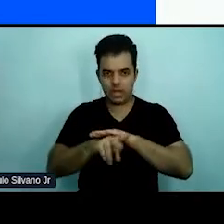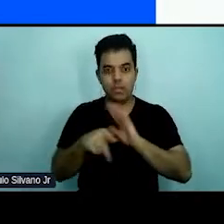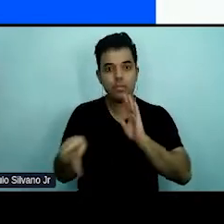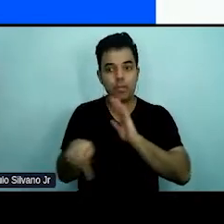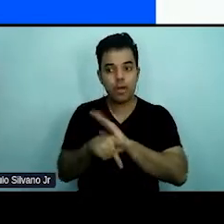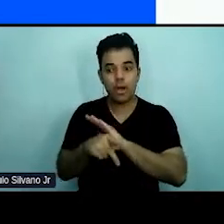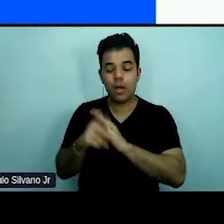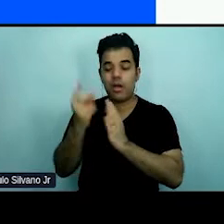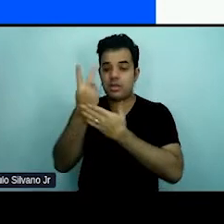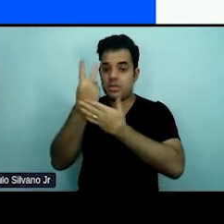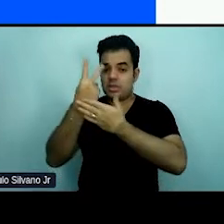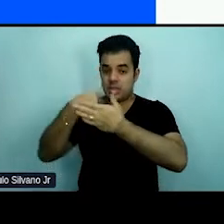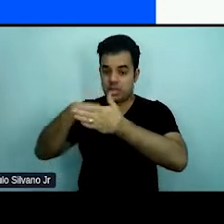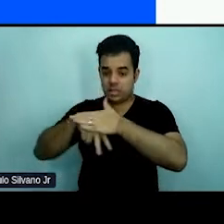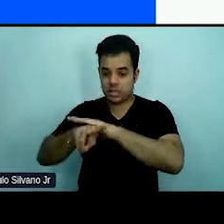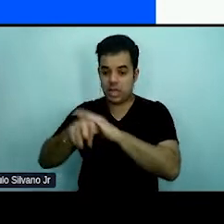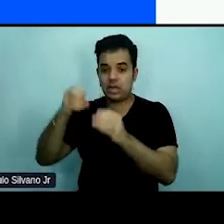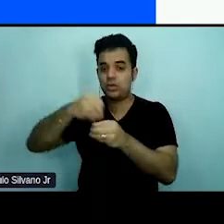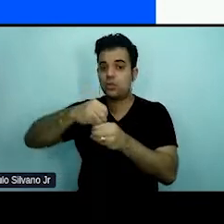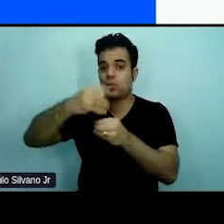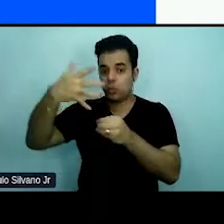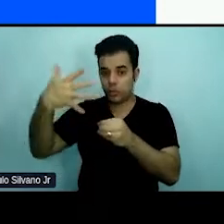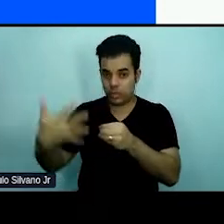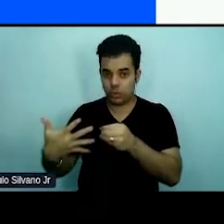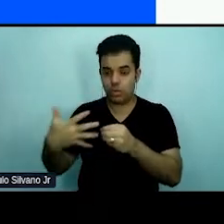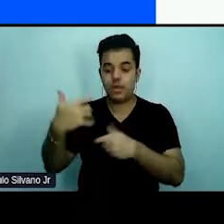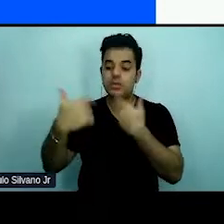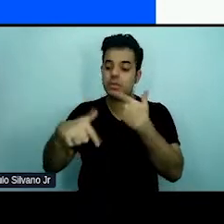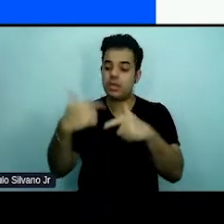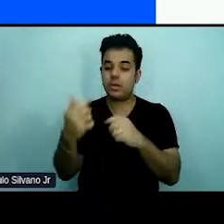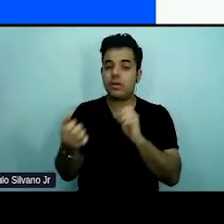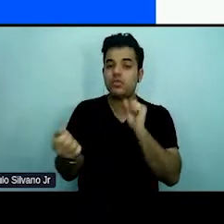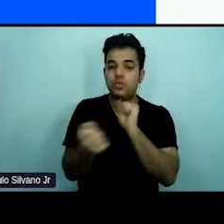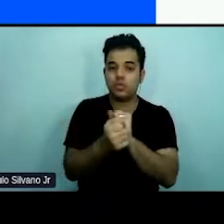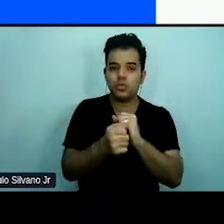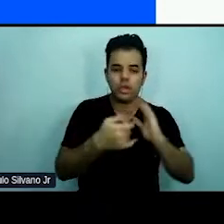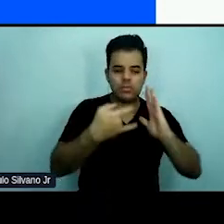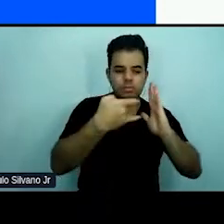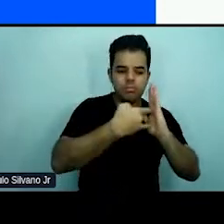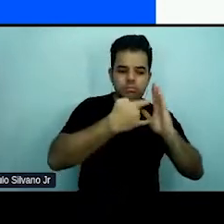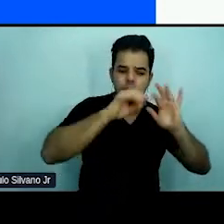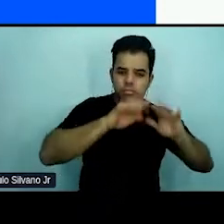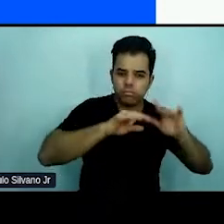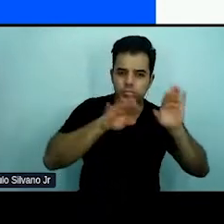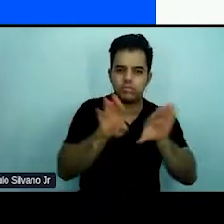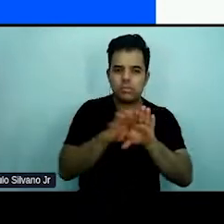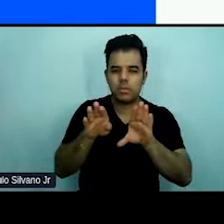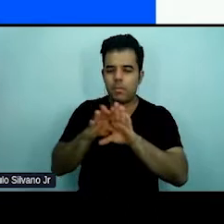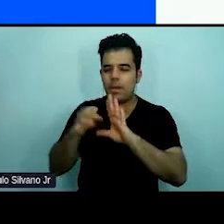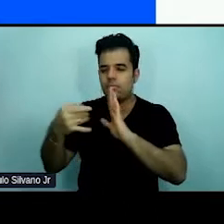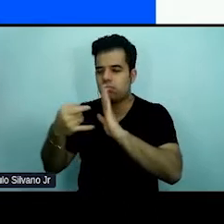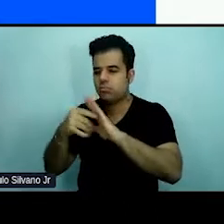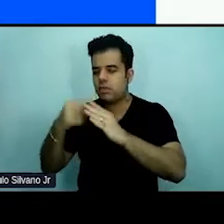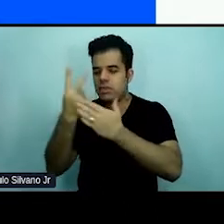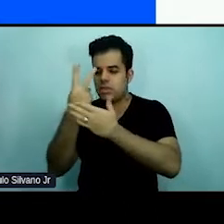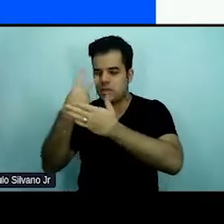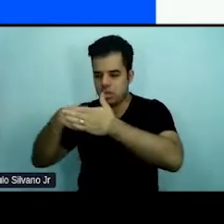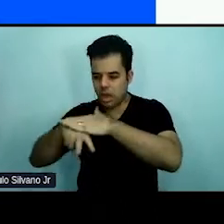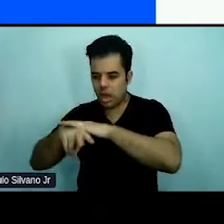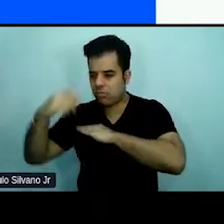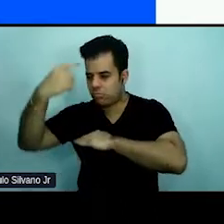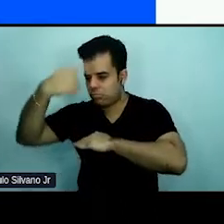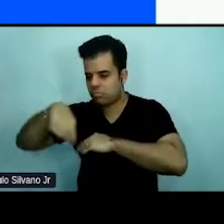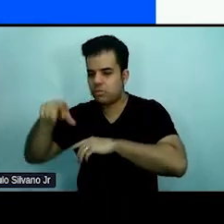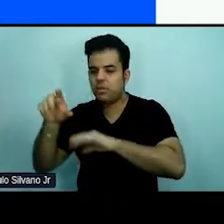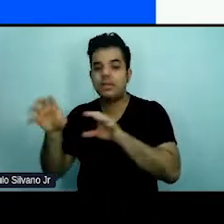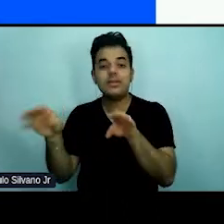de conteúdo, então eu trabalho junto com programadores, desenvolvedores e designers, pensando